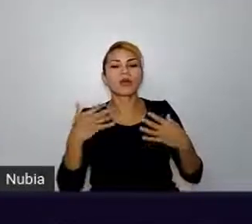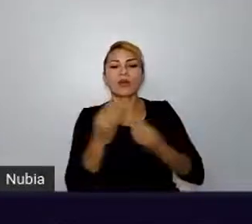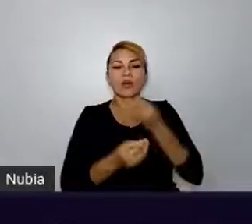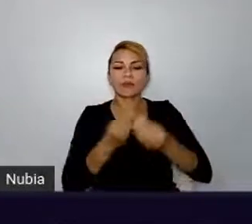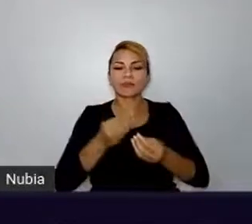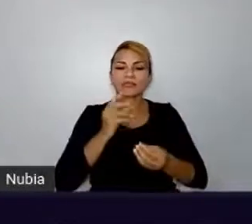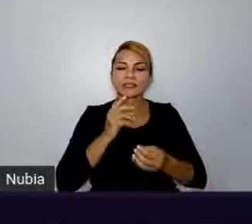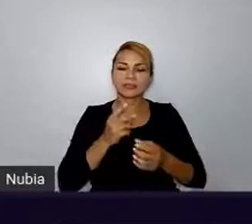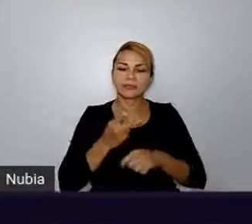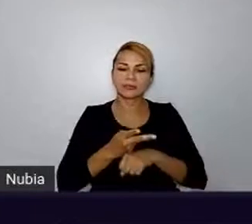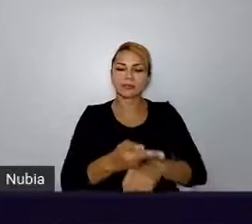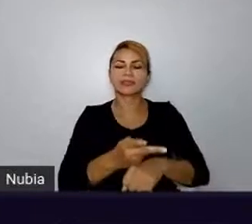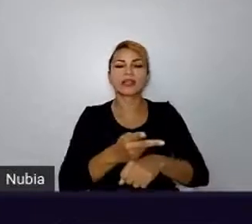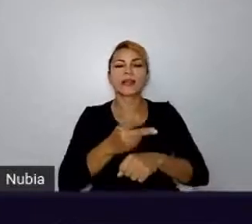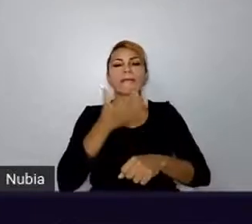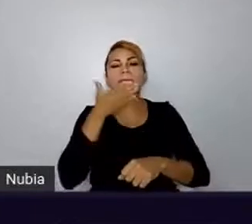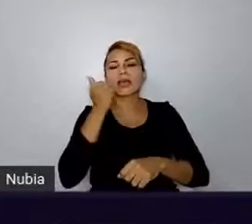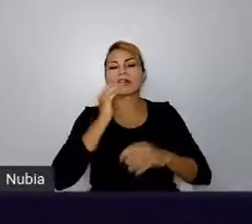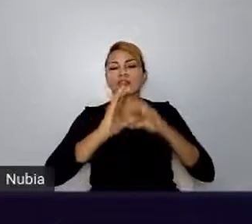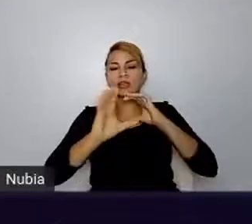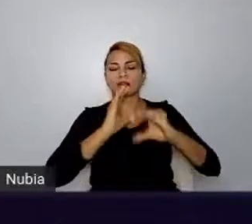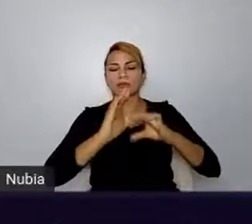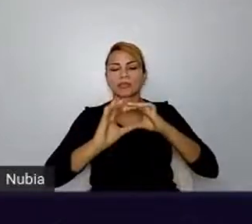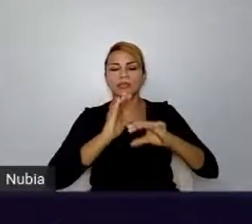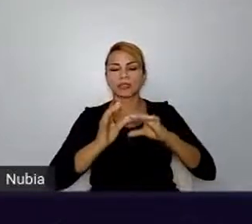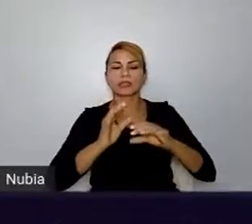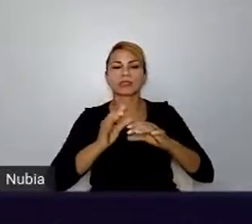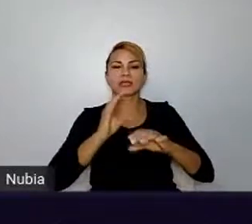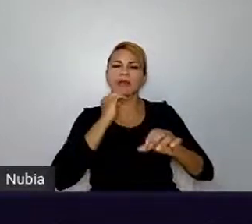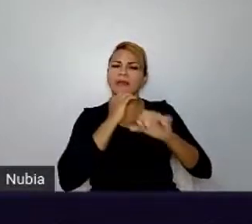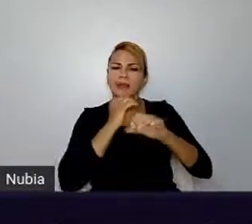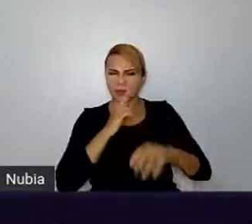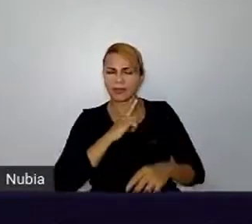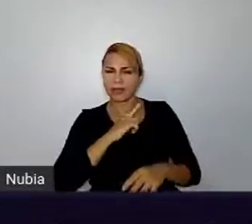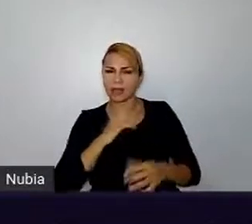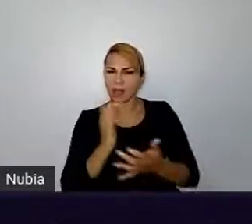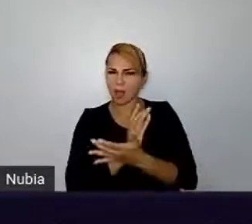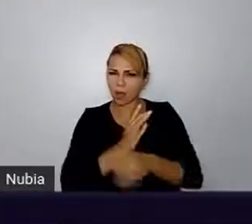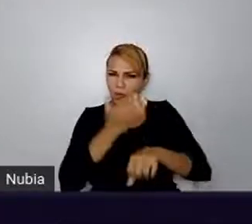situações cada vez mais complexas? Tem algum exercício que você faz para isso?